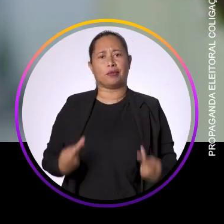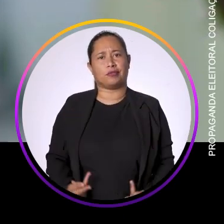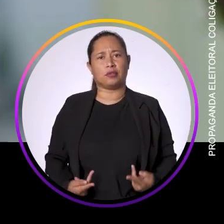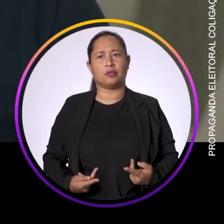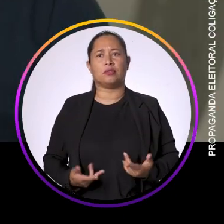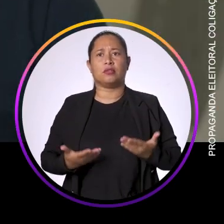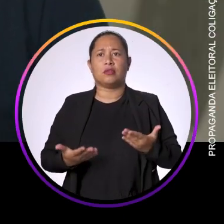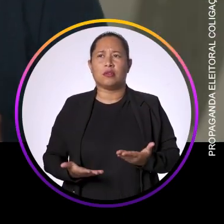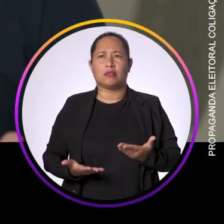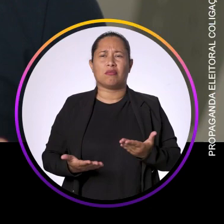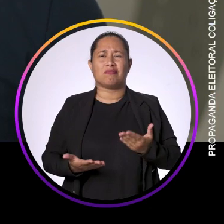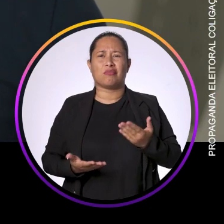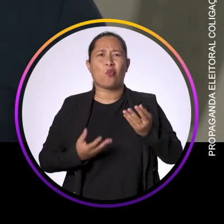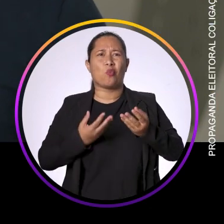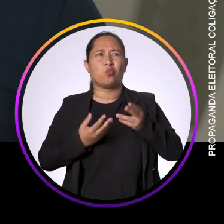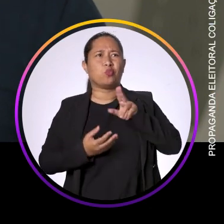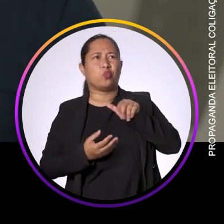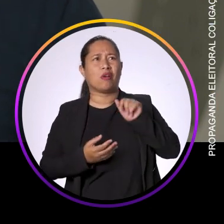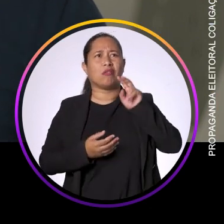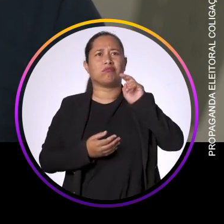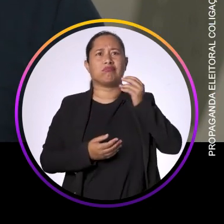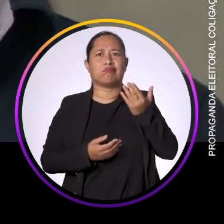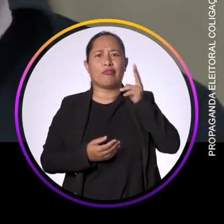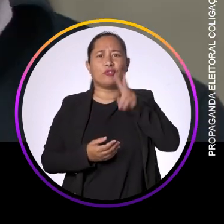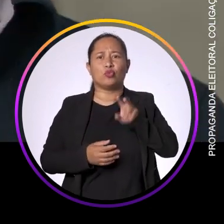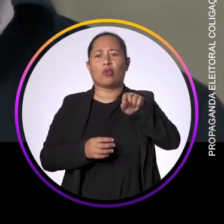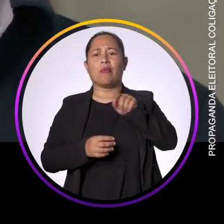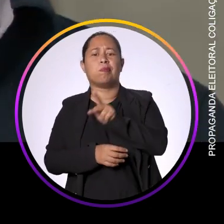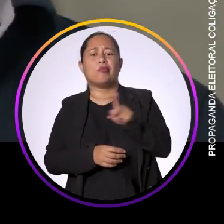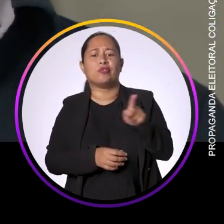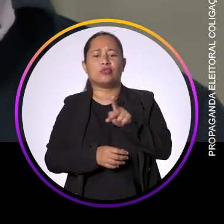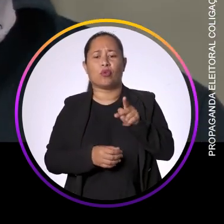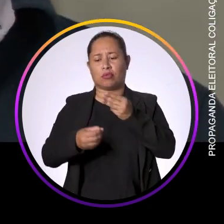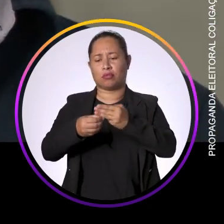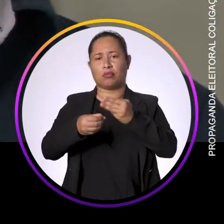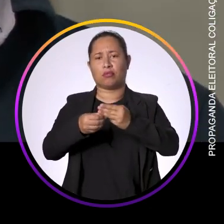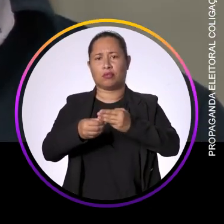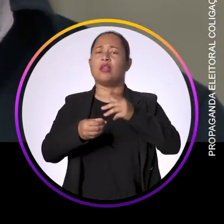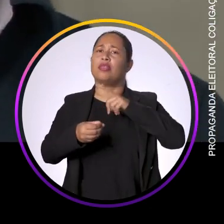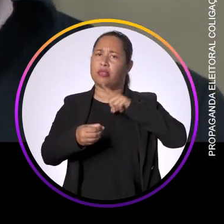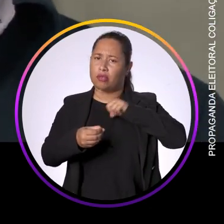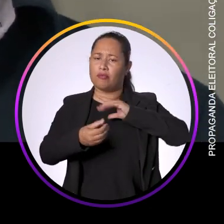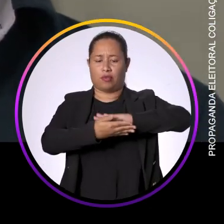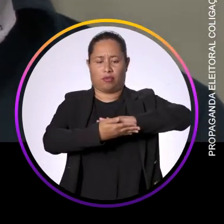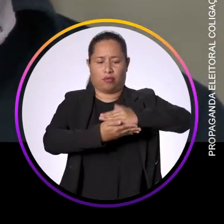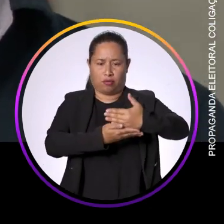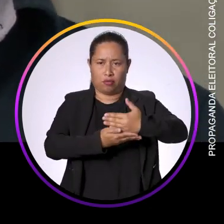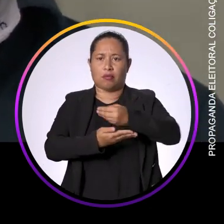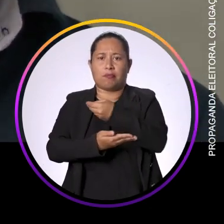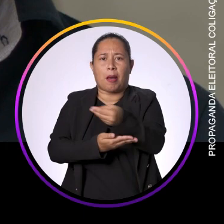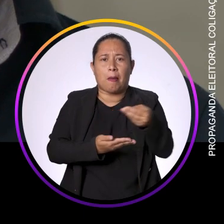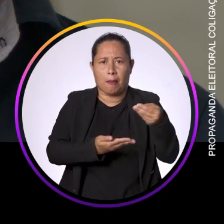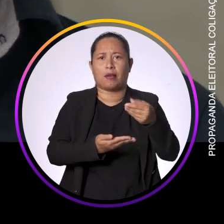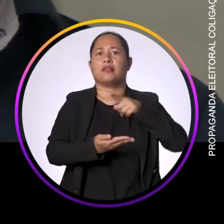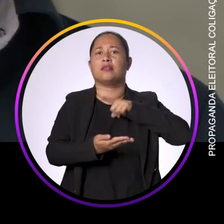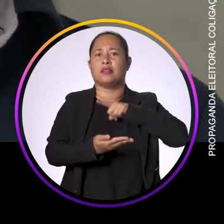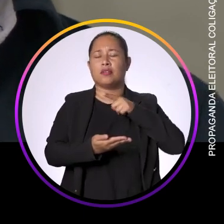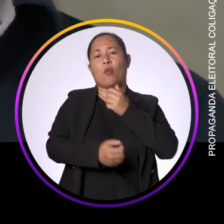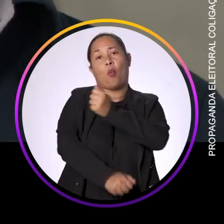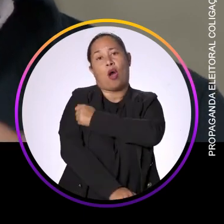humanizado. Nunca foi visto isso na história da educação. Os professores do município receberam notebooks,